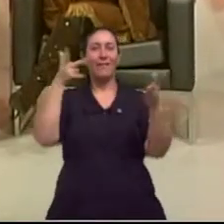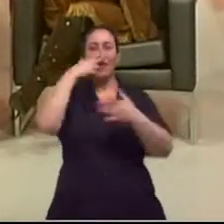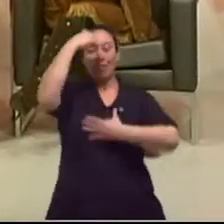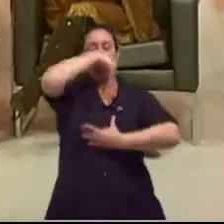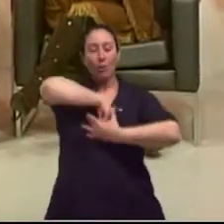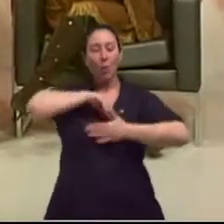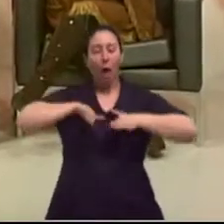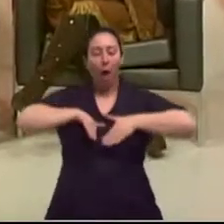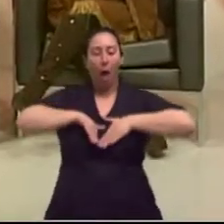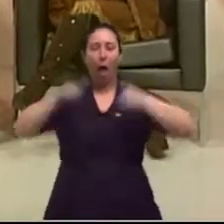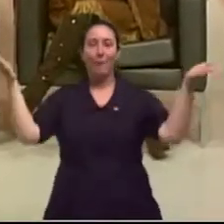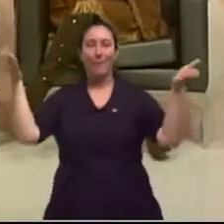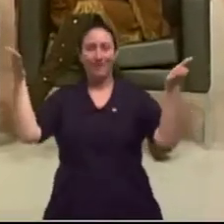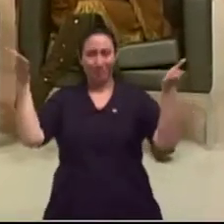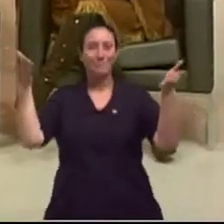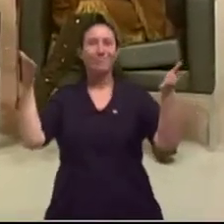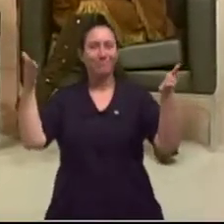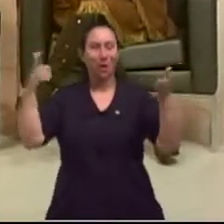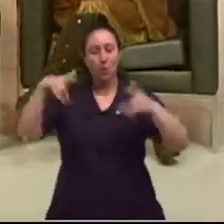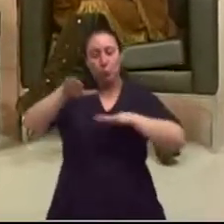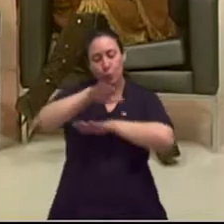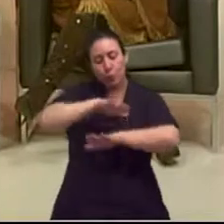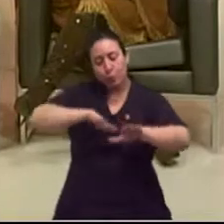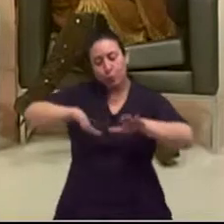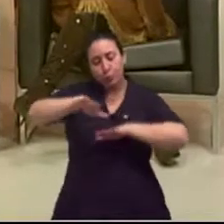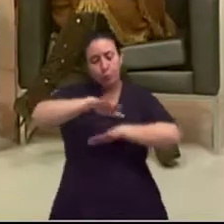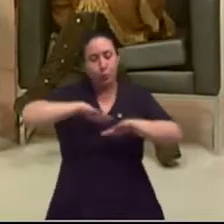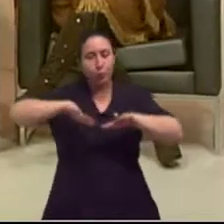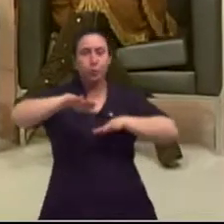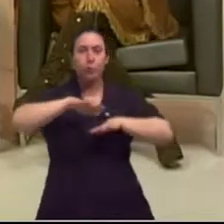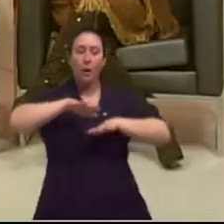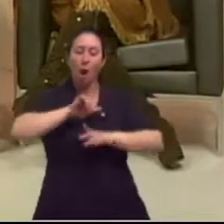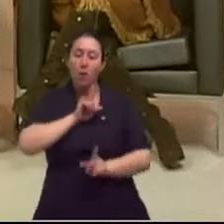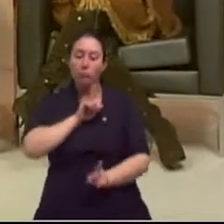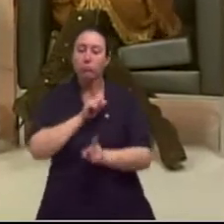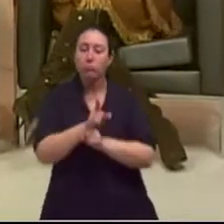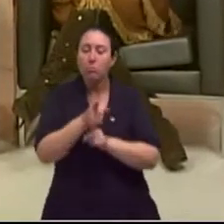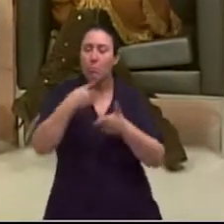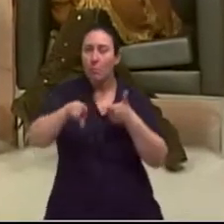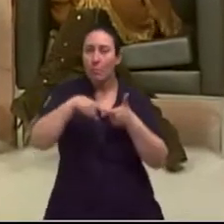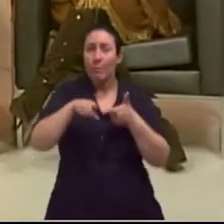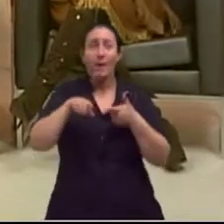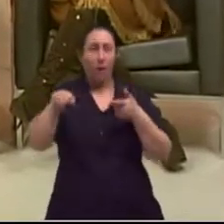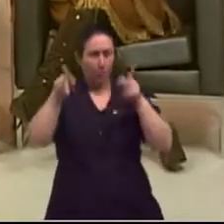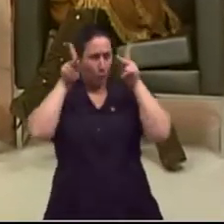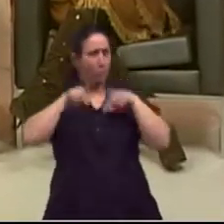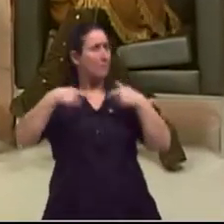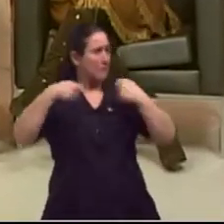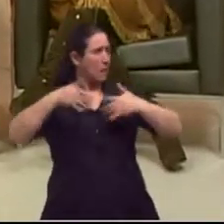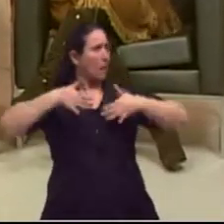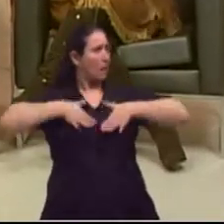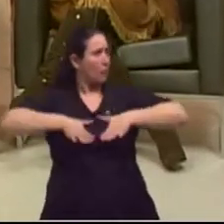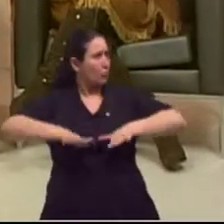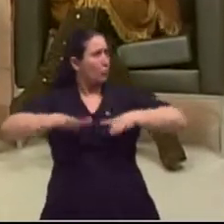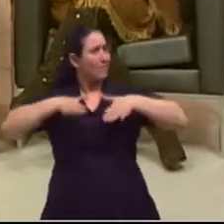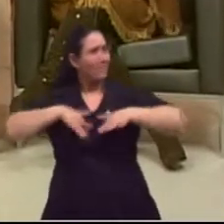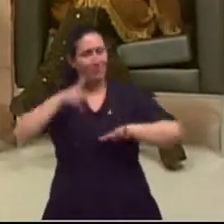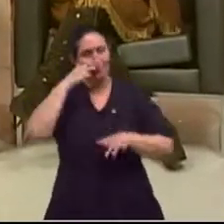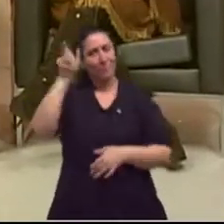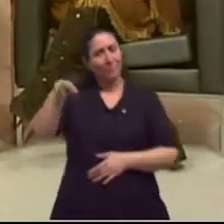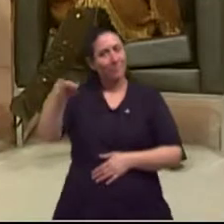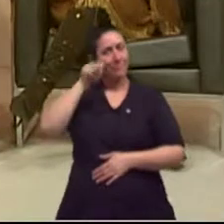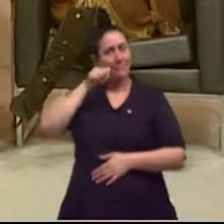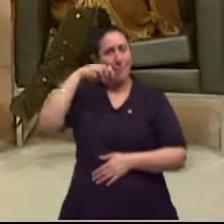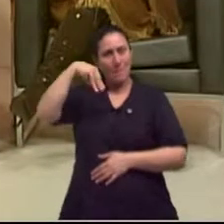ir no foco, na origem do problema. E a pessoa tem que estar relaxada, como a gente viu que a Maria da Conceição ficava ali,